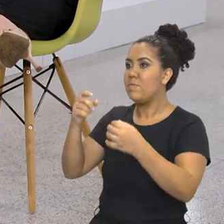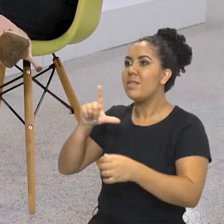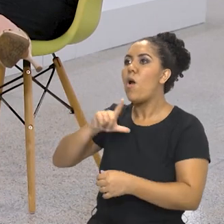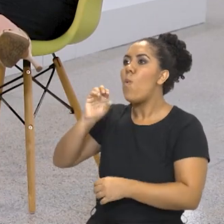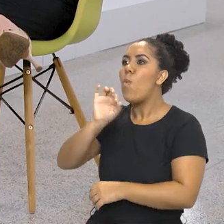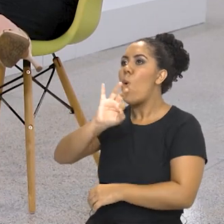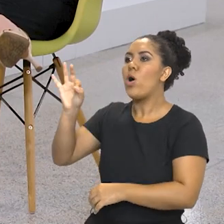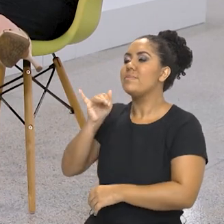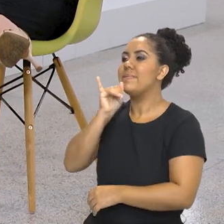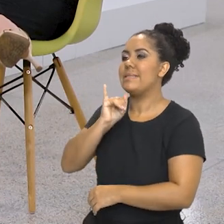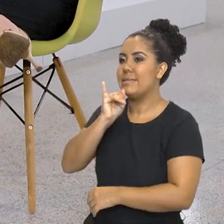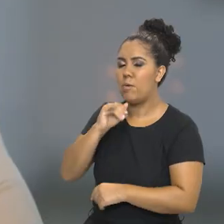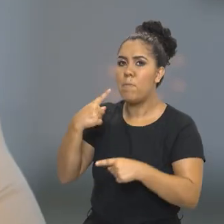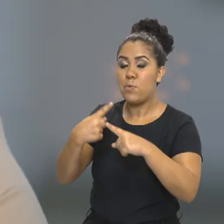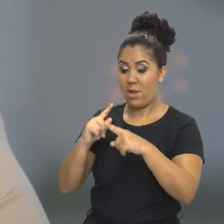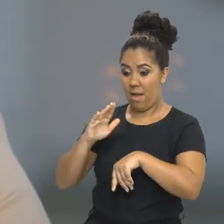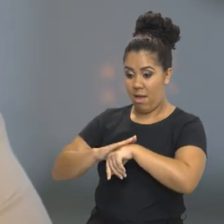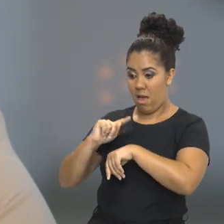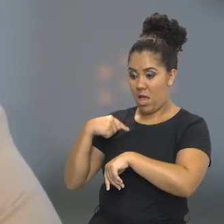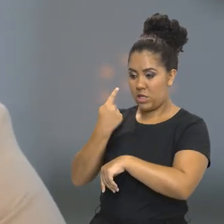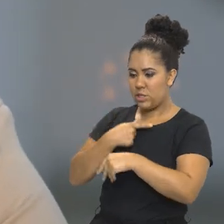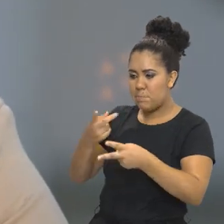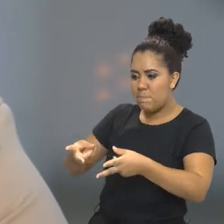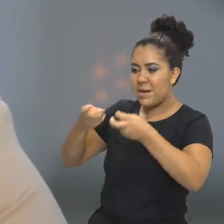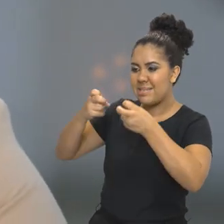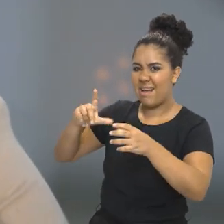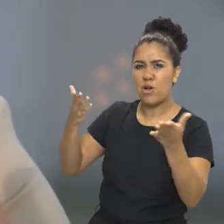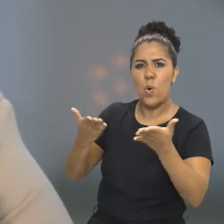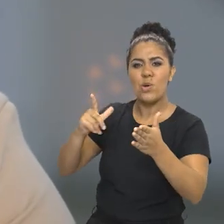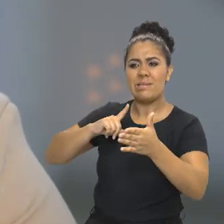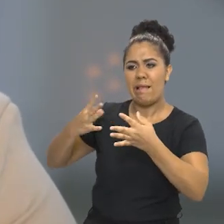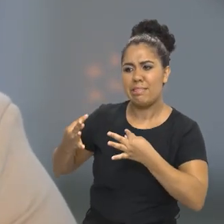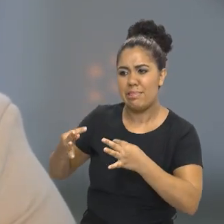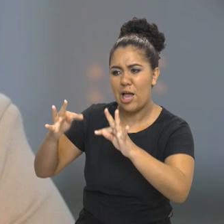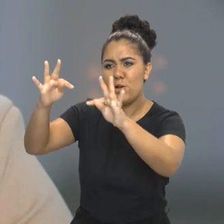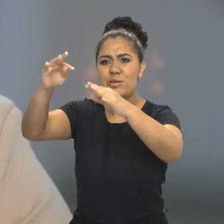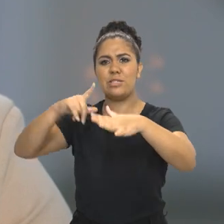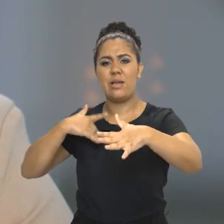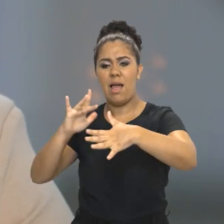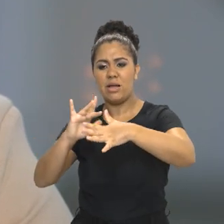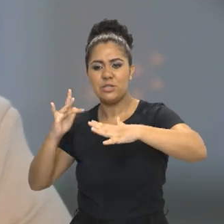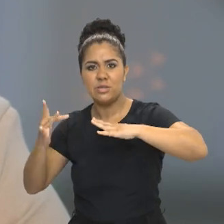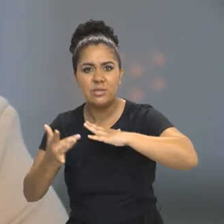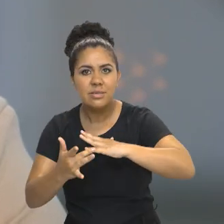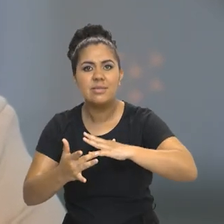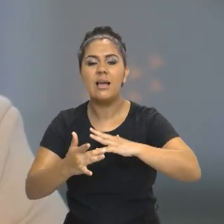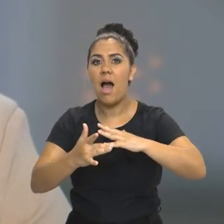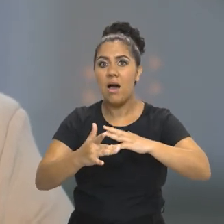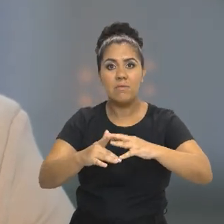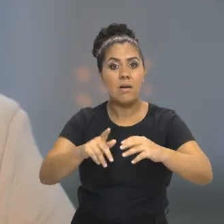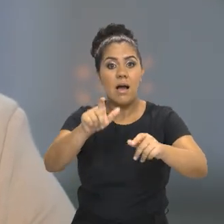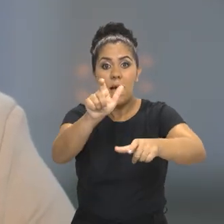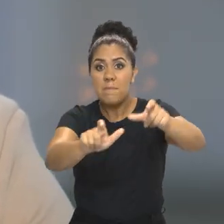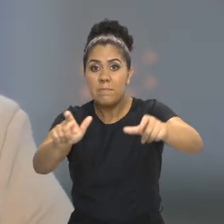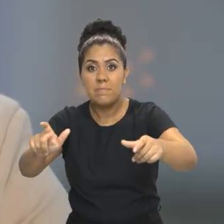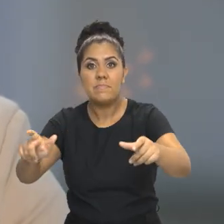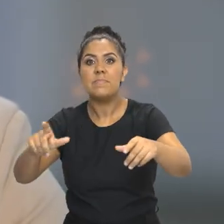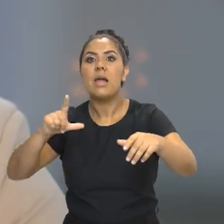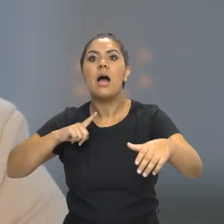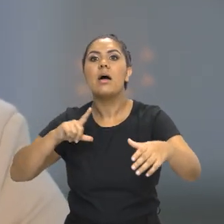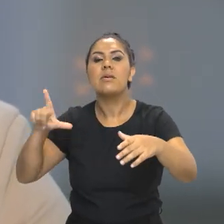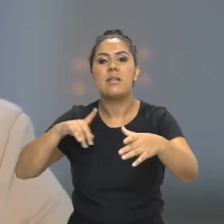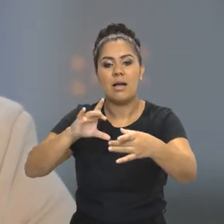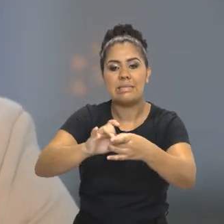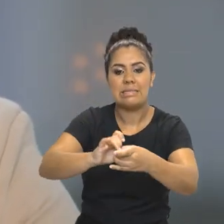exemplo, porque a gente percebe que com tecnologia, redes sociais, a juventude, ela está se desligando um pouco das